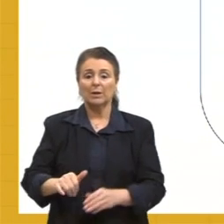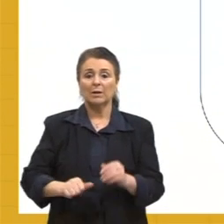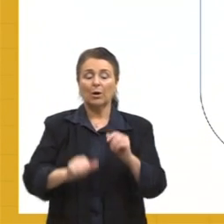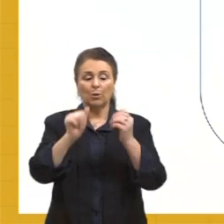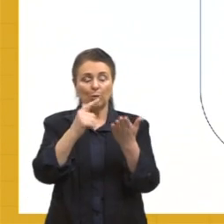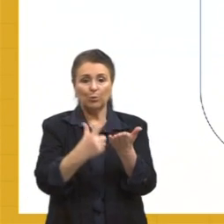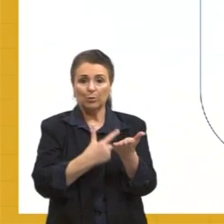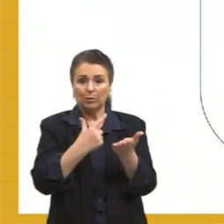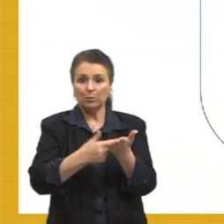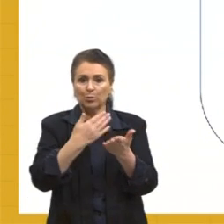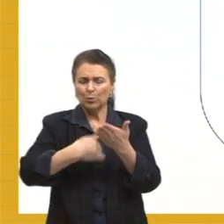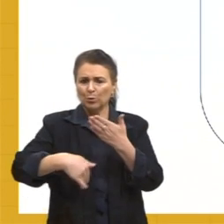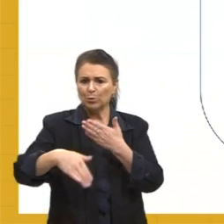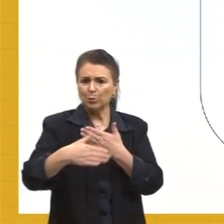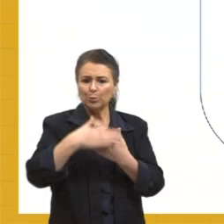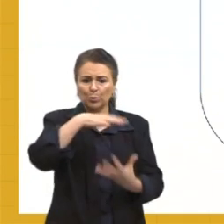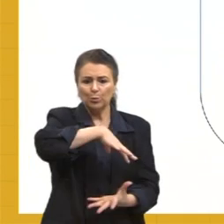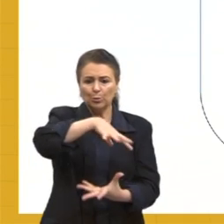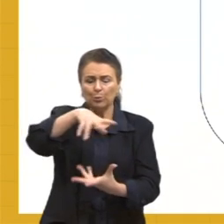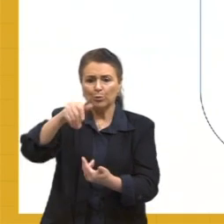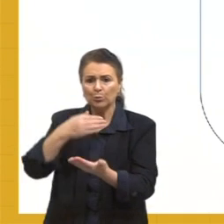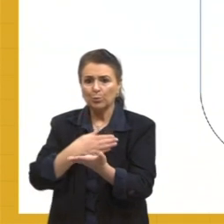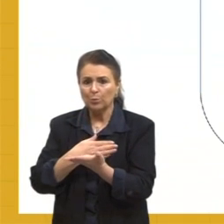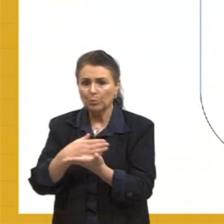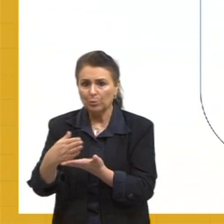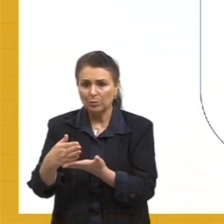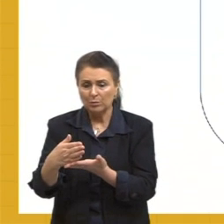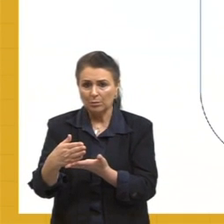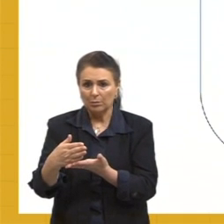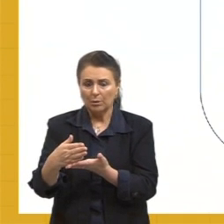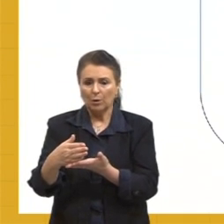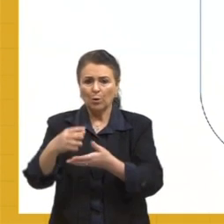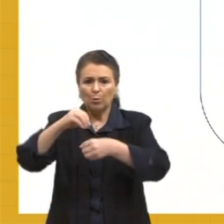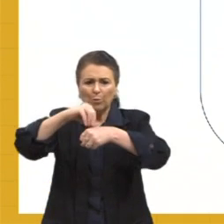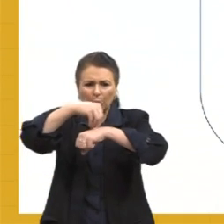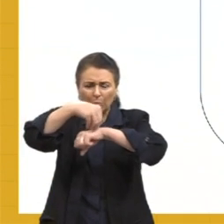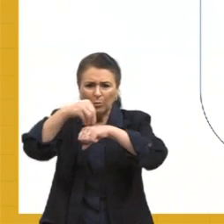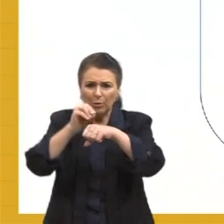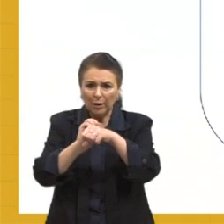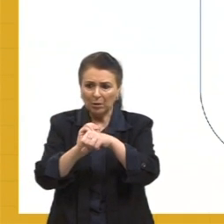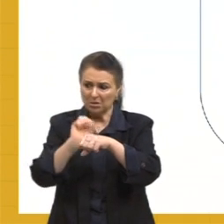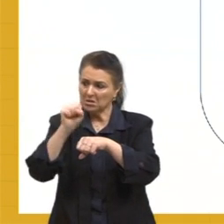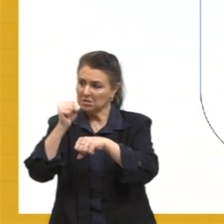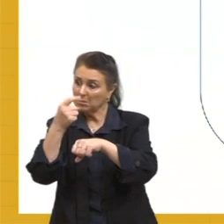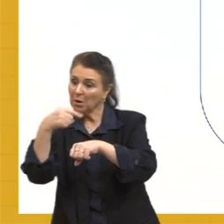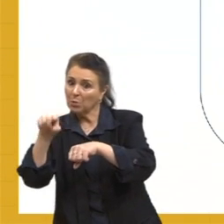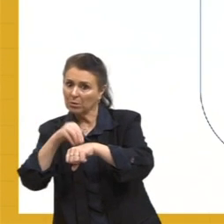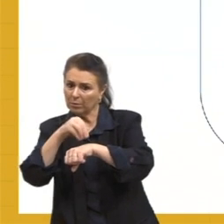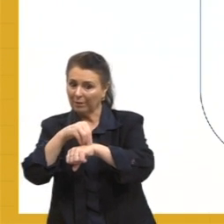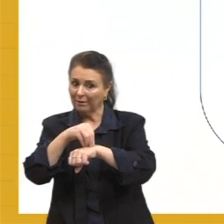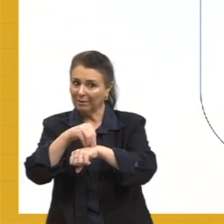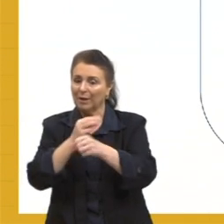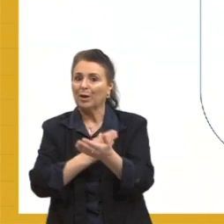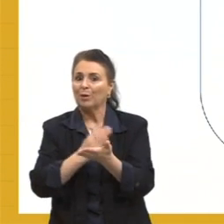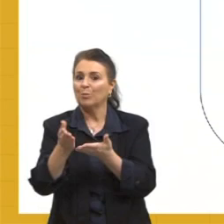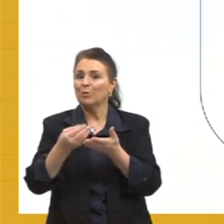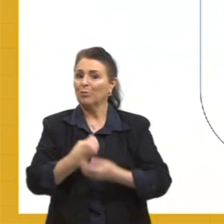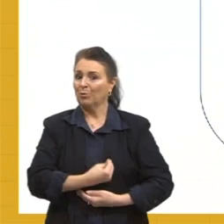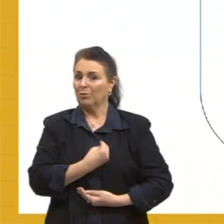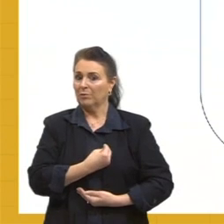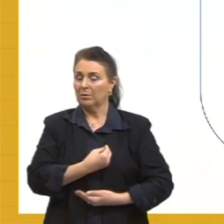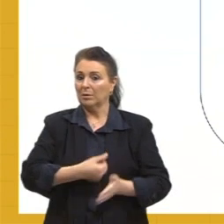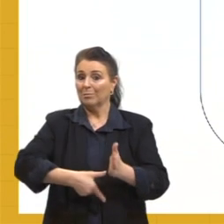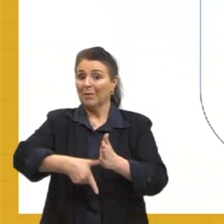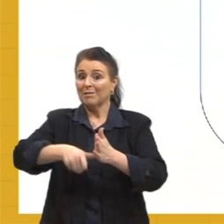Tudo no mundo começou com um sim. Uma molécula disse sim a outra molécula e nasceu a vida. Mas antes da pré